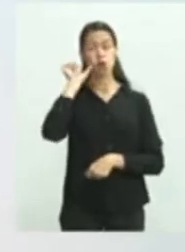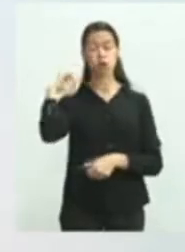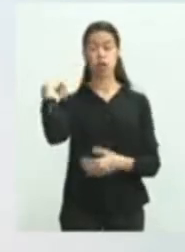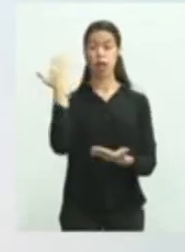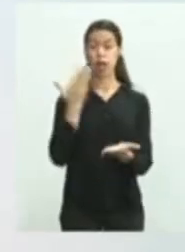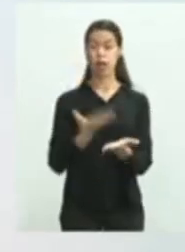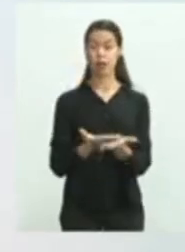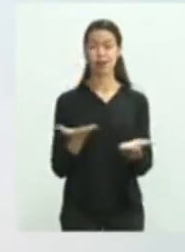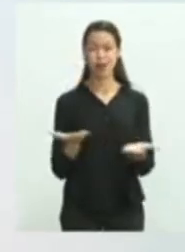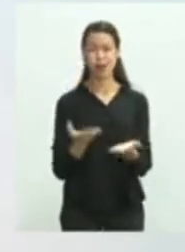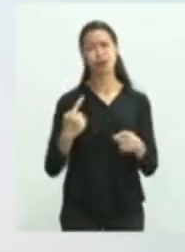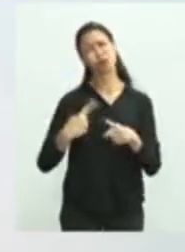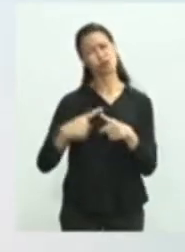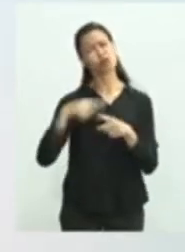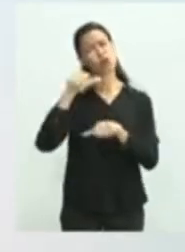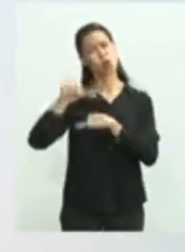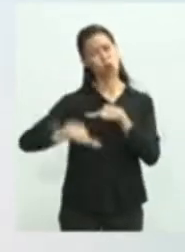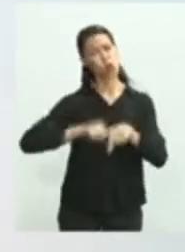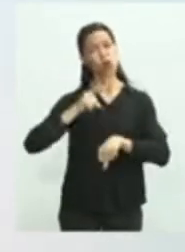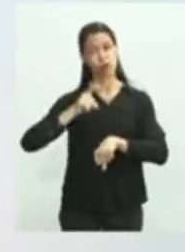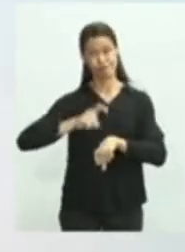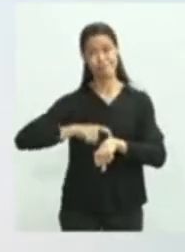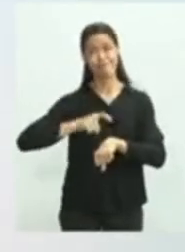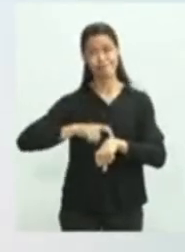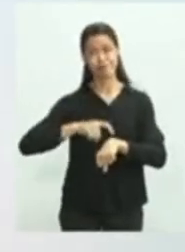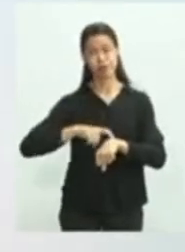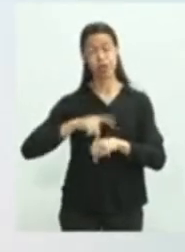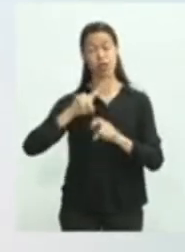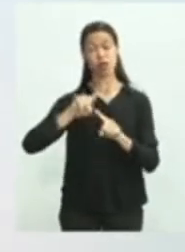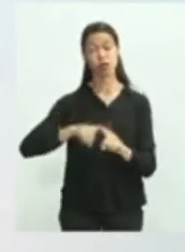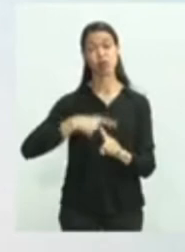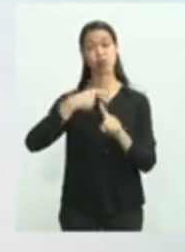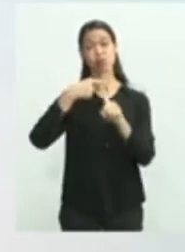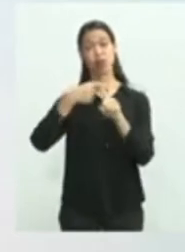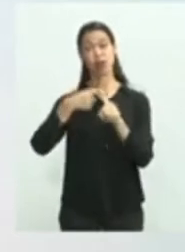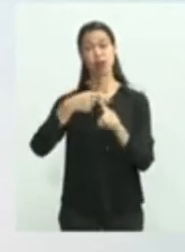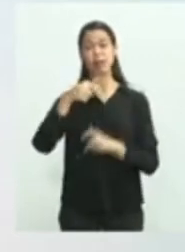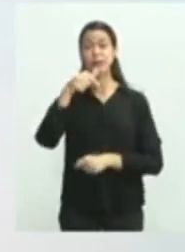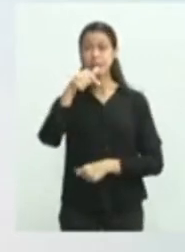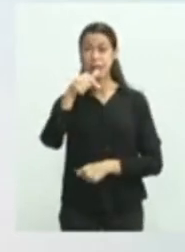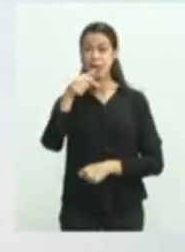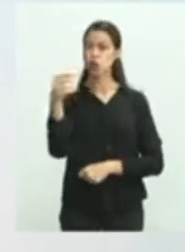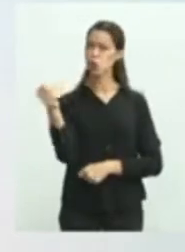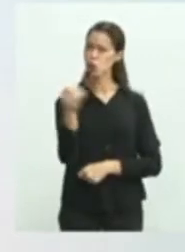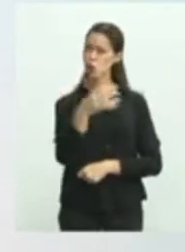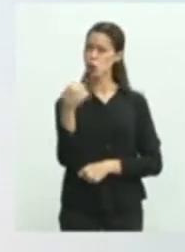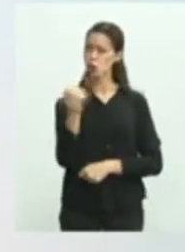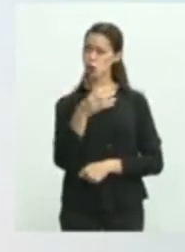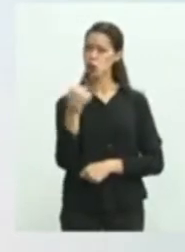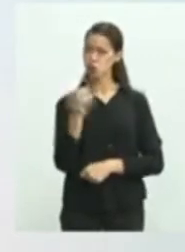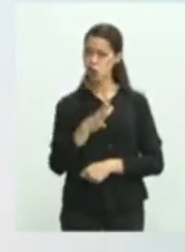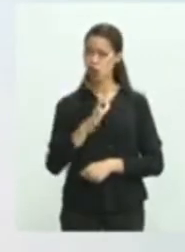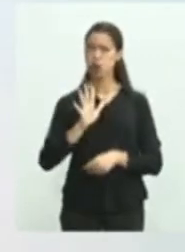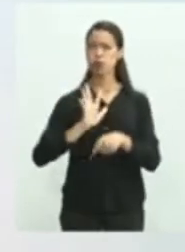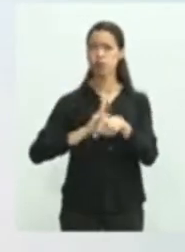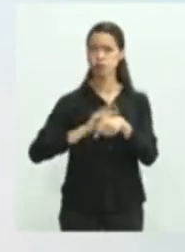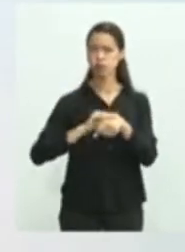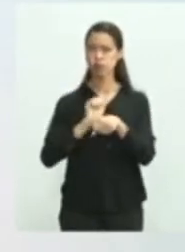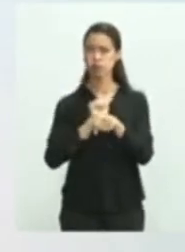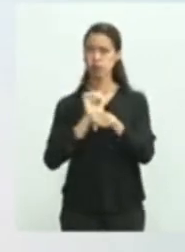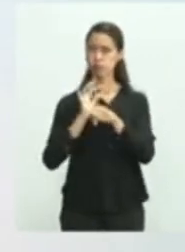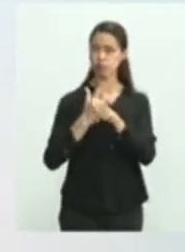pela mudança do horário do boletim, nós tivemos o acréscimo de sete novos casos. Casos novos